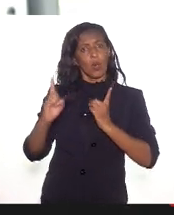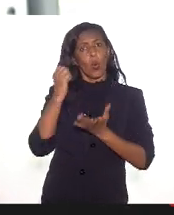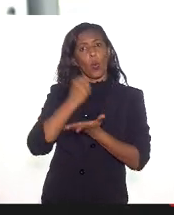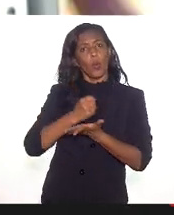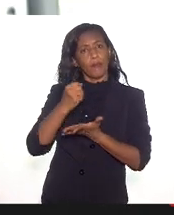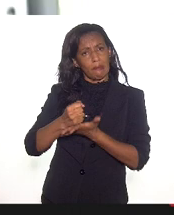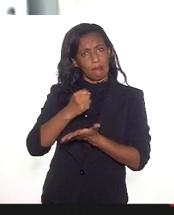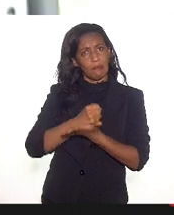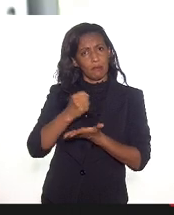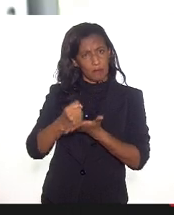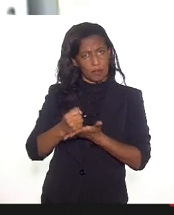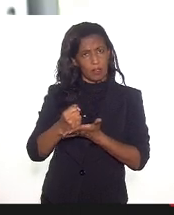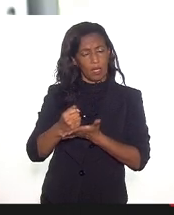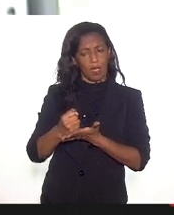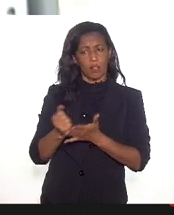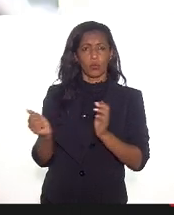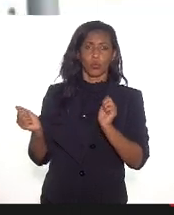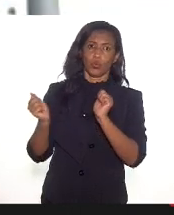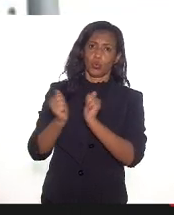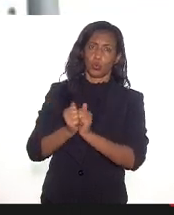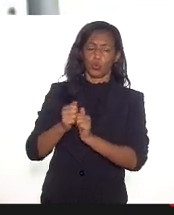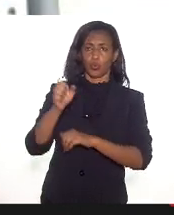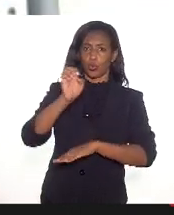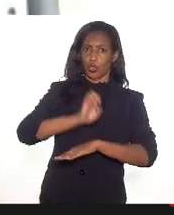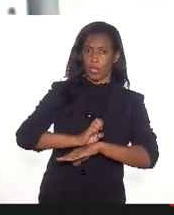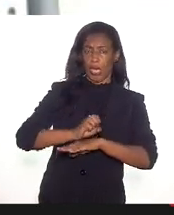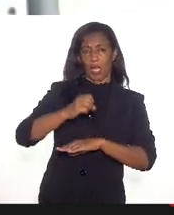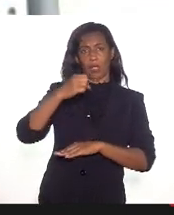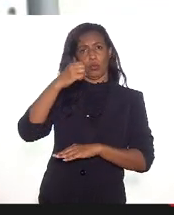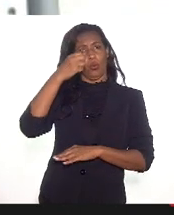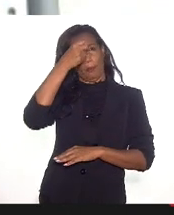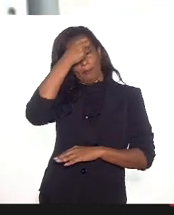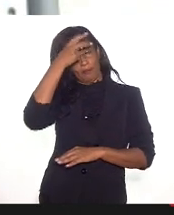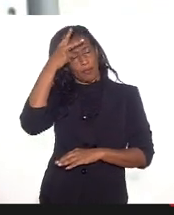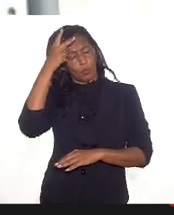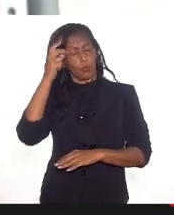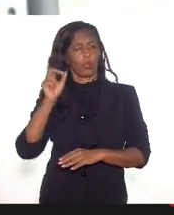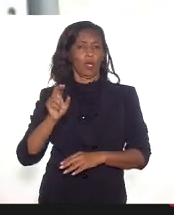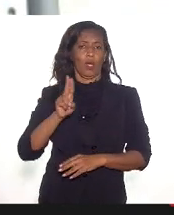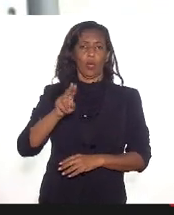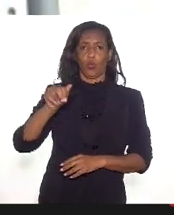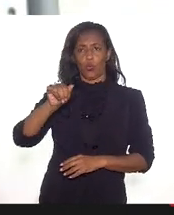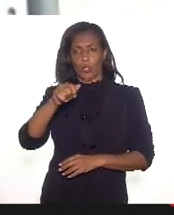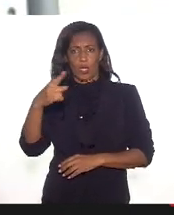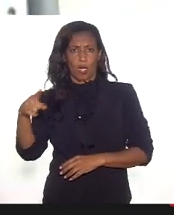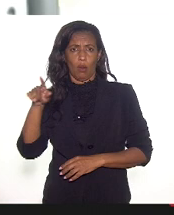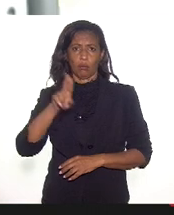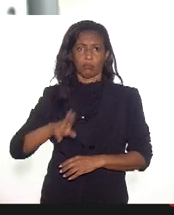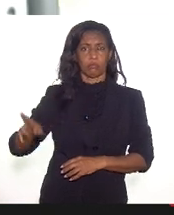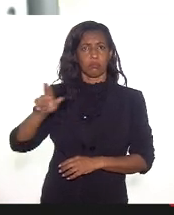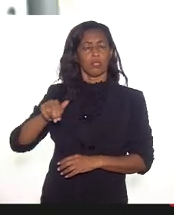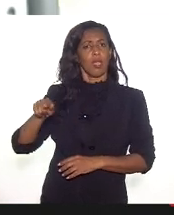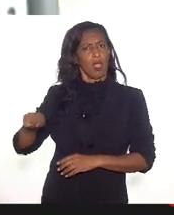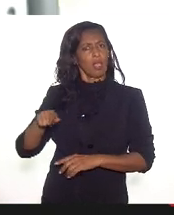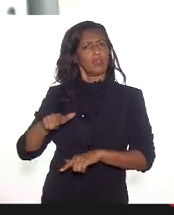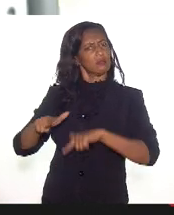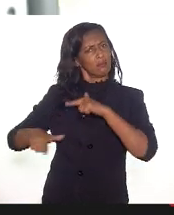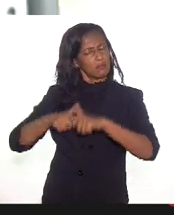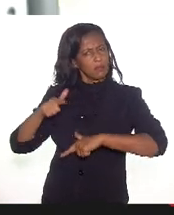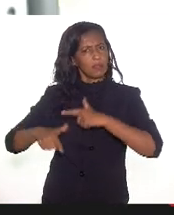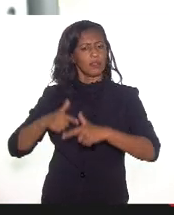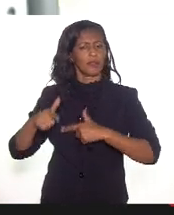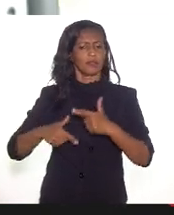com o município, Estado, a União, é claro que esses são trabalhadores